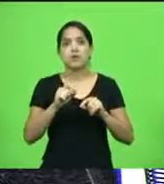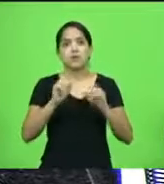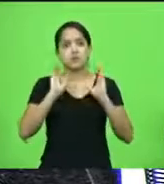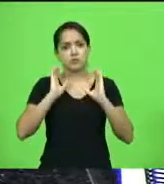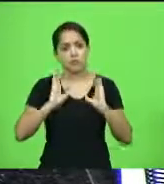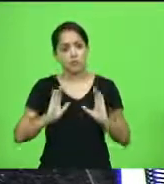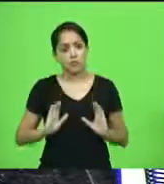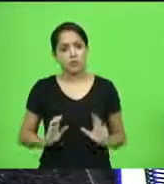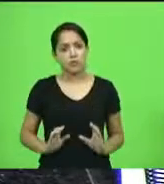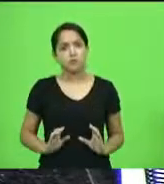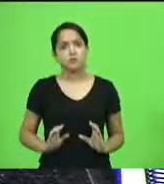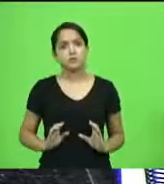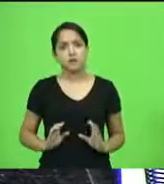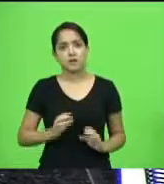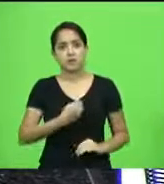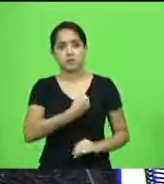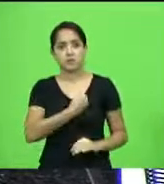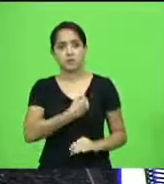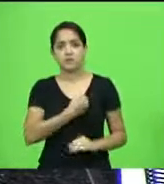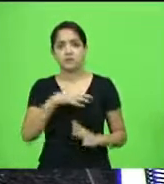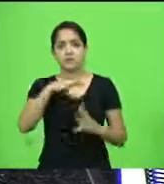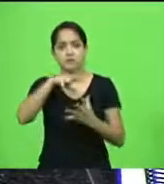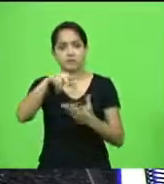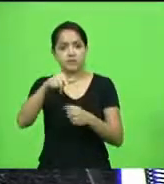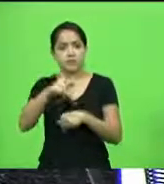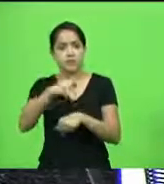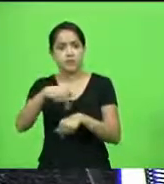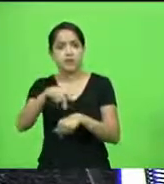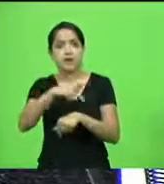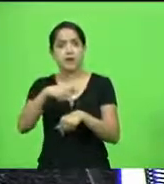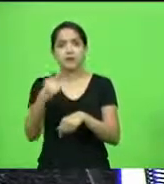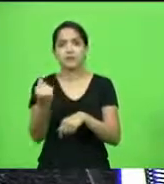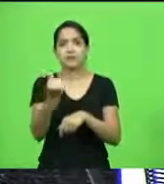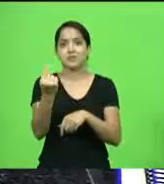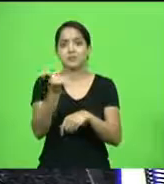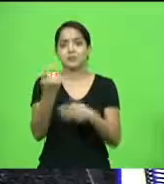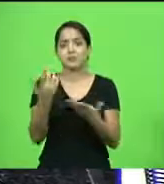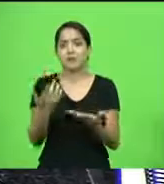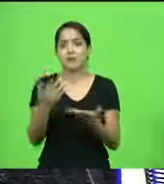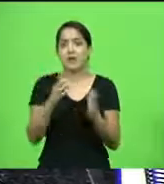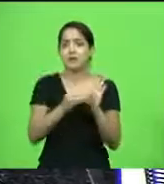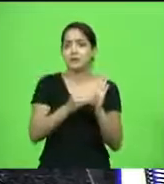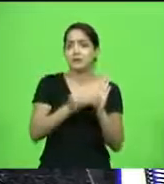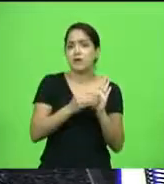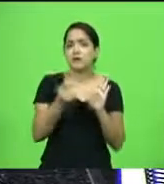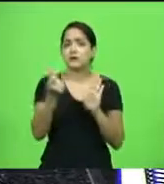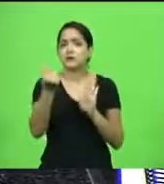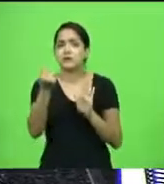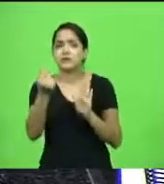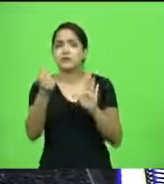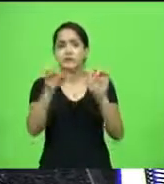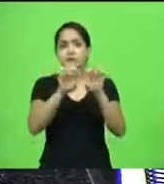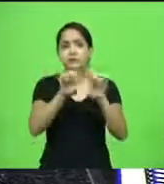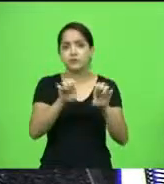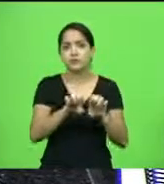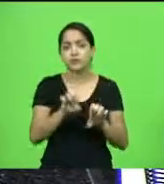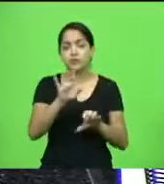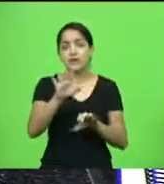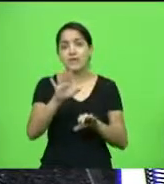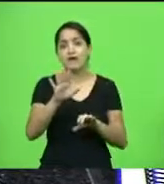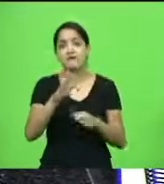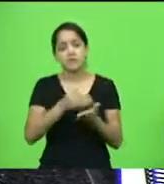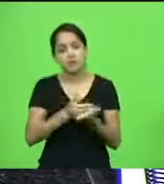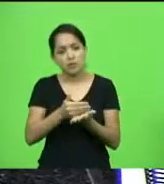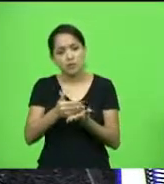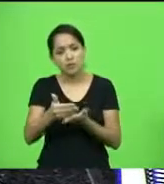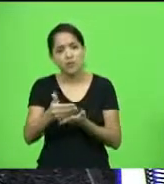no primeiro mundo. Desse o exemplo do Japão, mas nos falta dinheiro, nos falta infraestrutura, mas começa a se comportar como